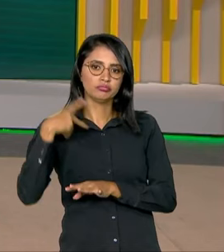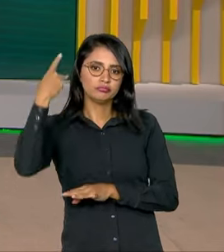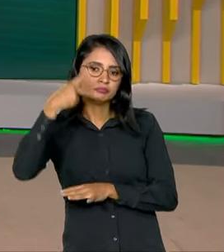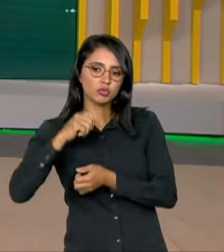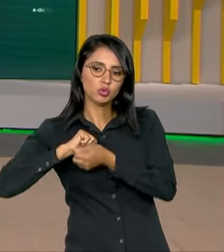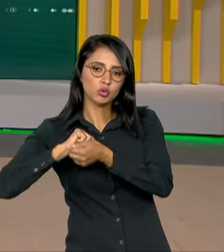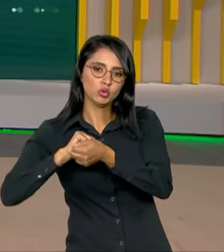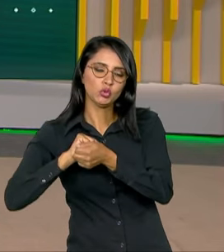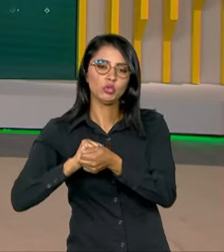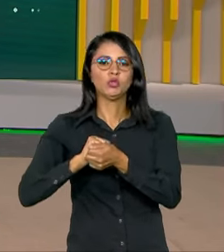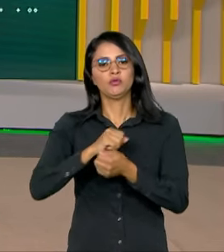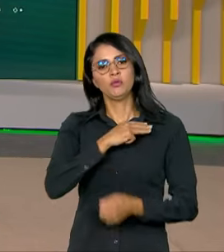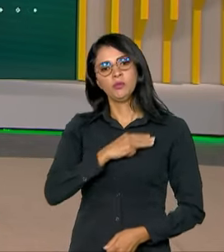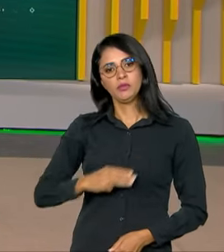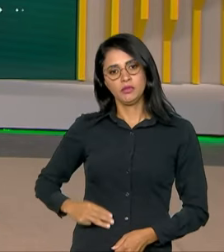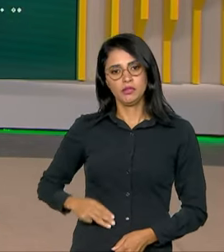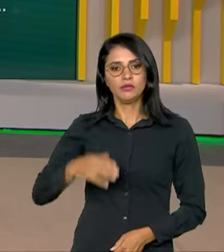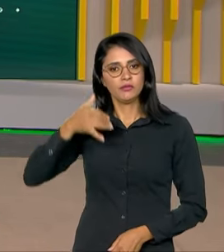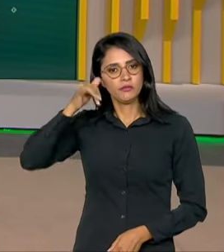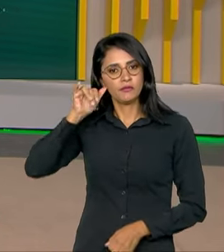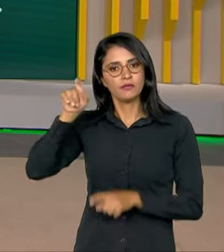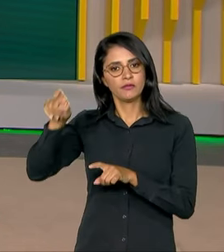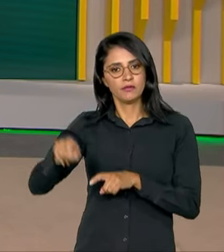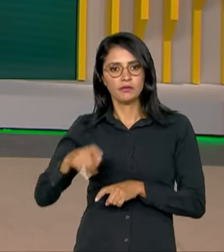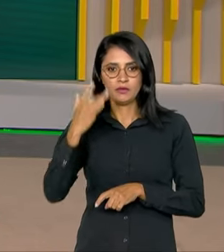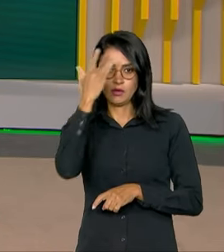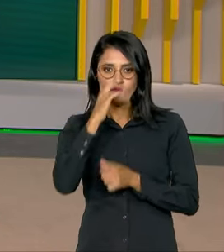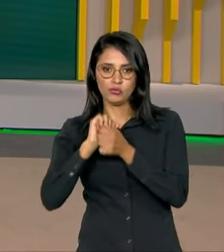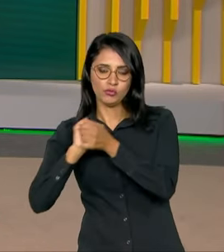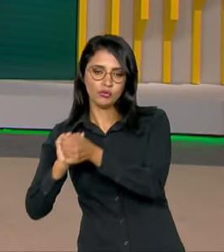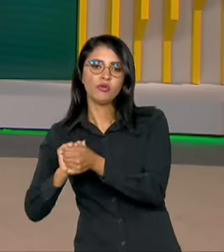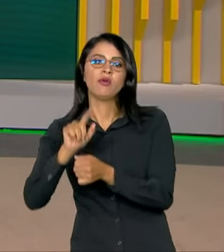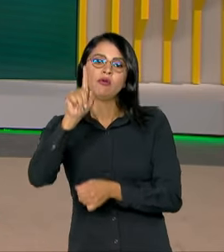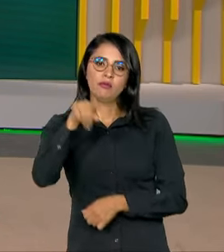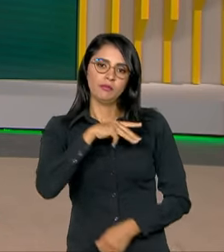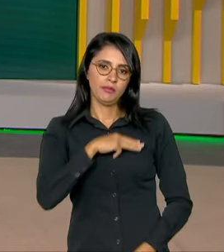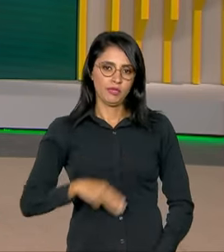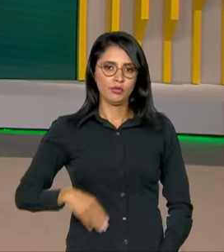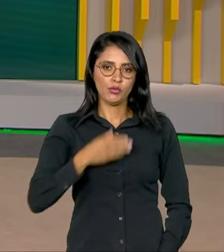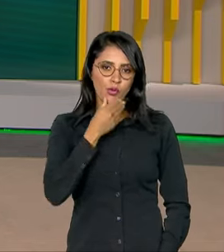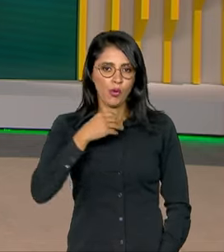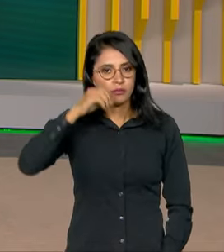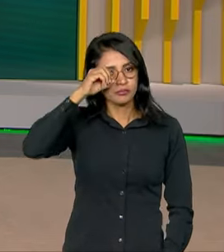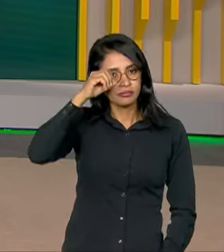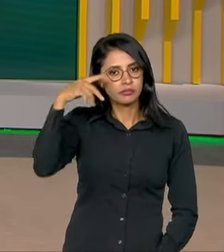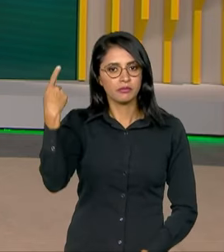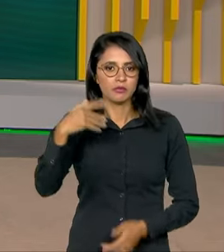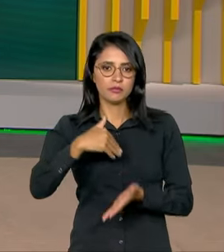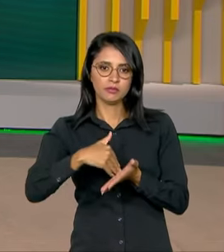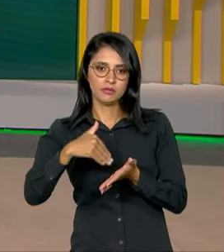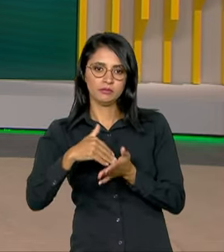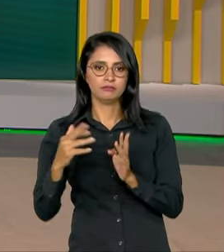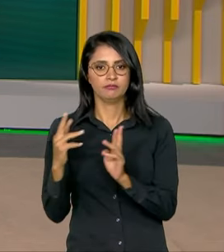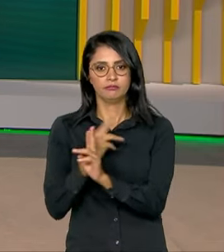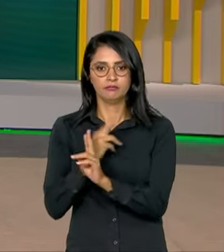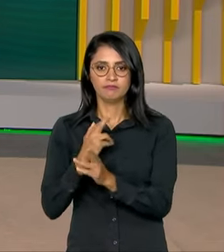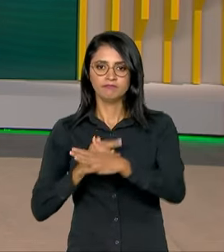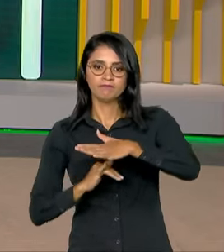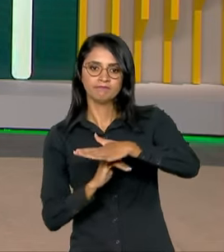e o ministro da Fazenda, Fernando Haddad, foi o ministro Alexandre Padilha, da pasta e da Secretaria de Relações